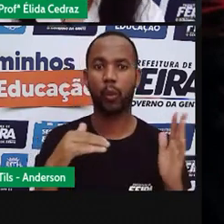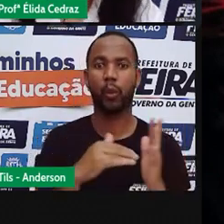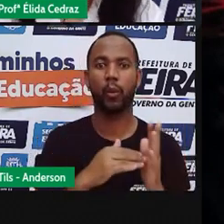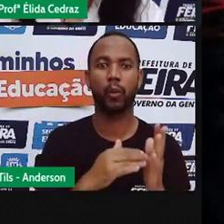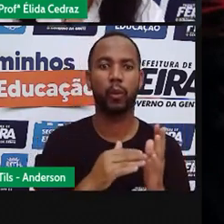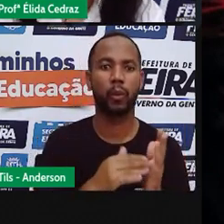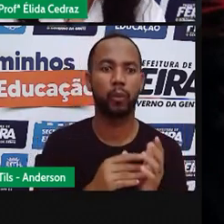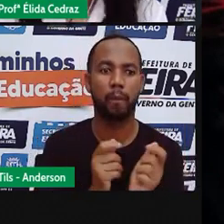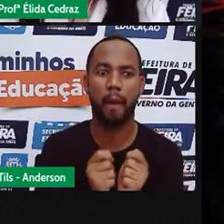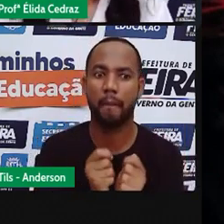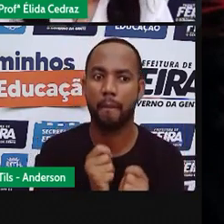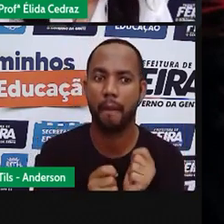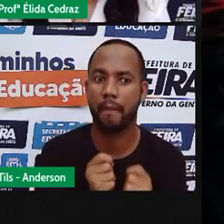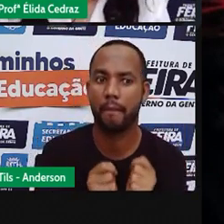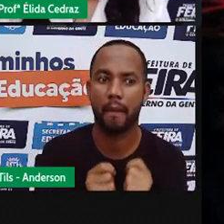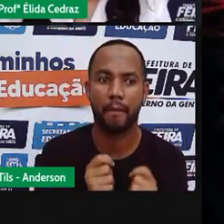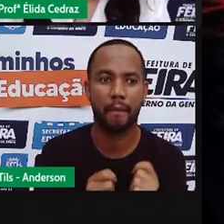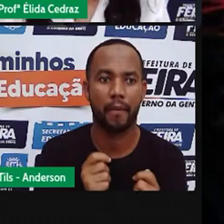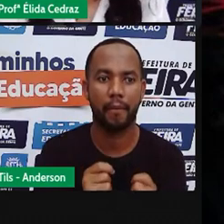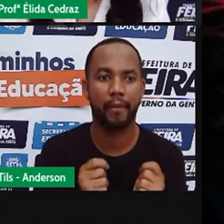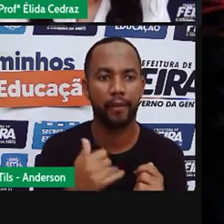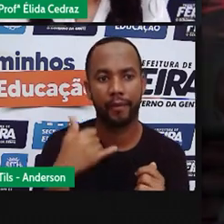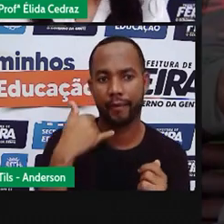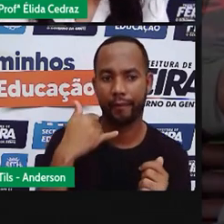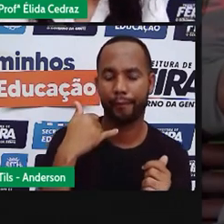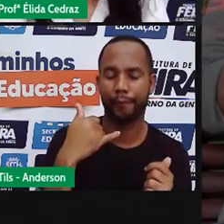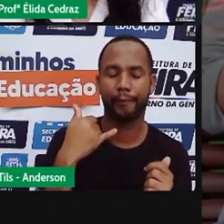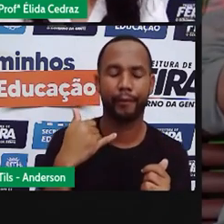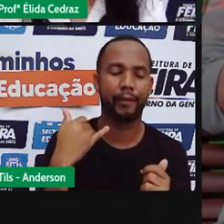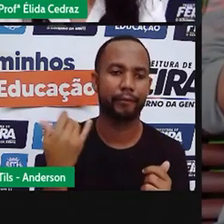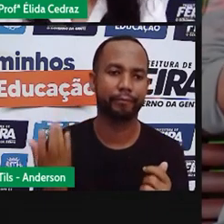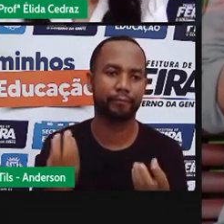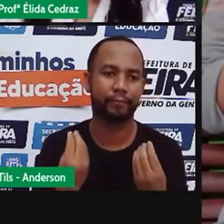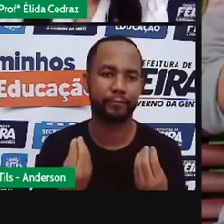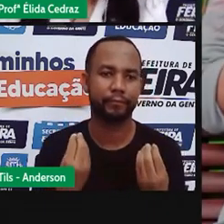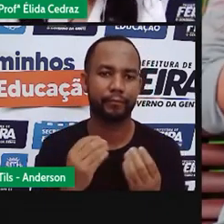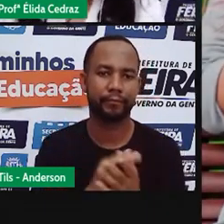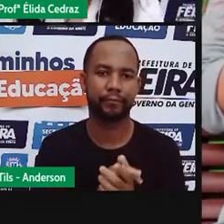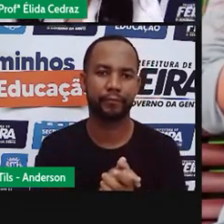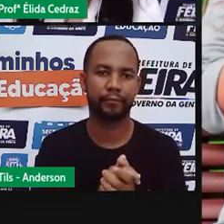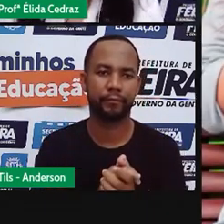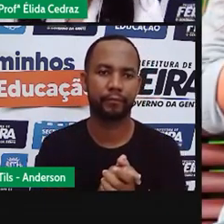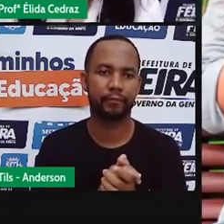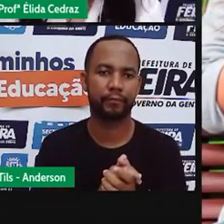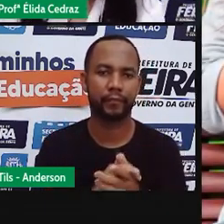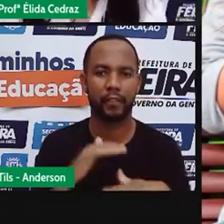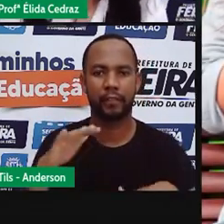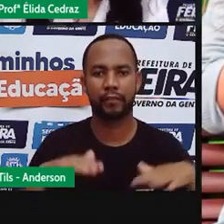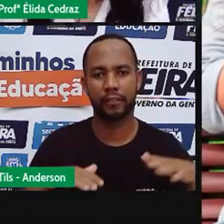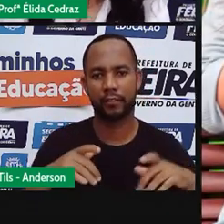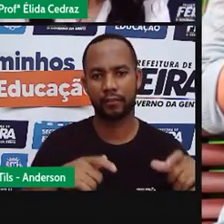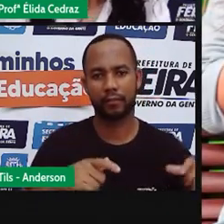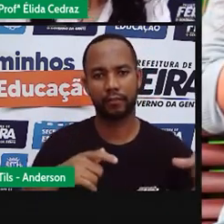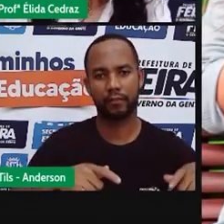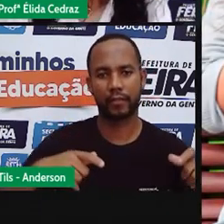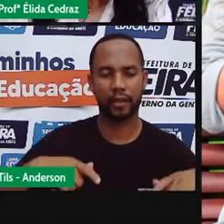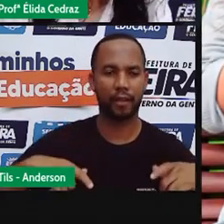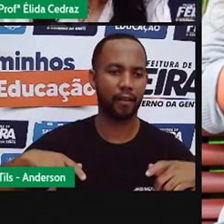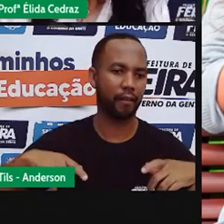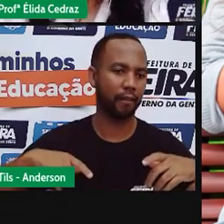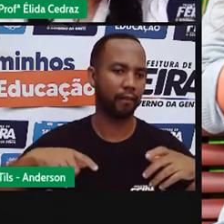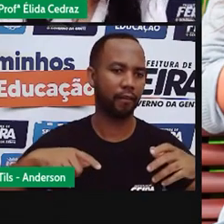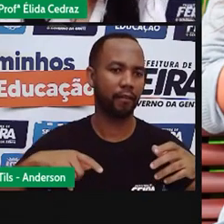muito ocupados com os seus celulares. Seja nas praças, seja nas